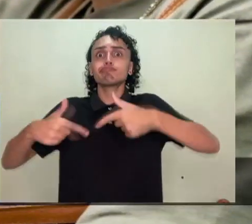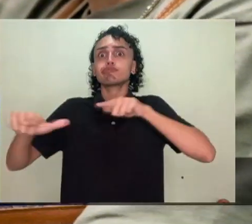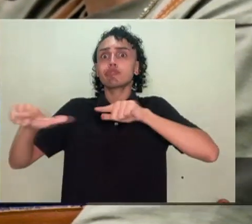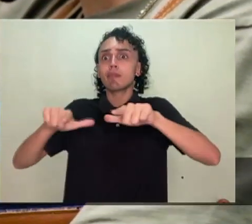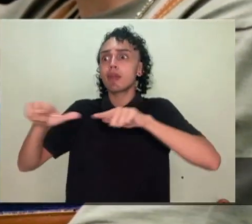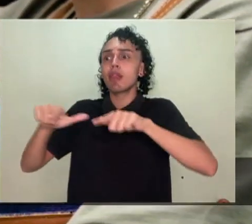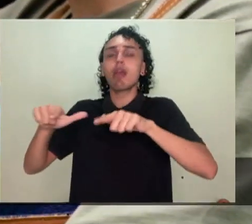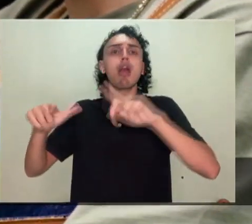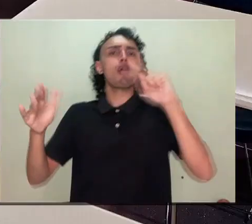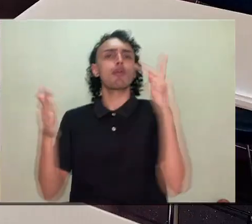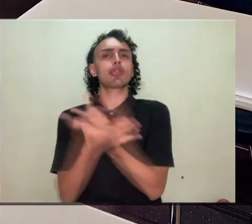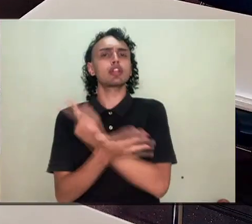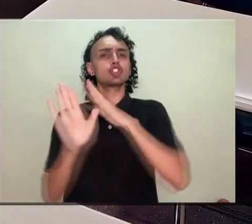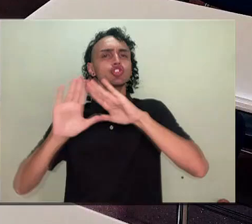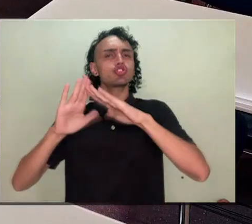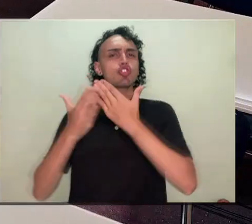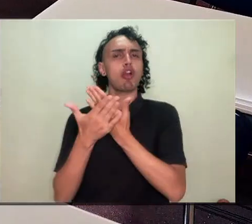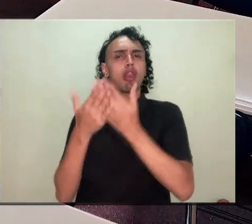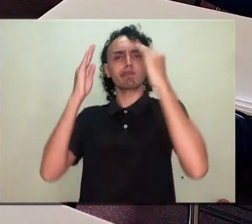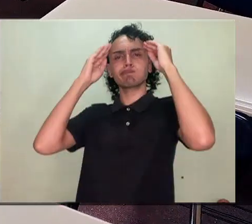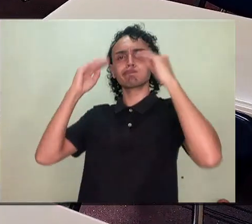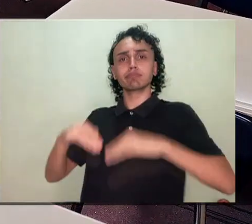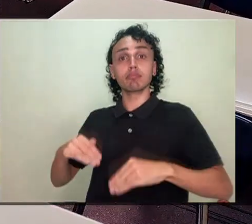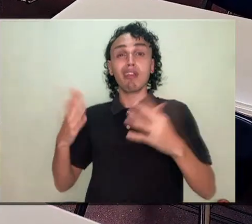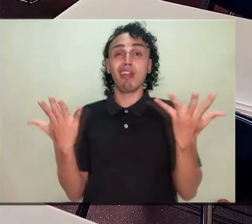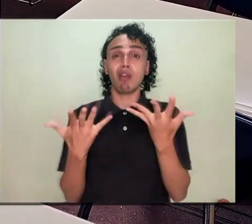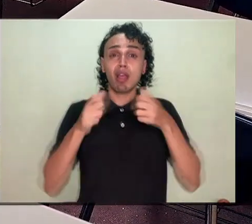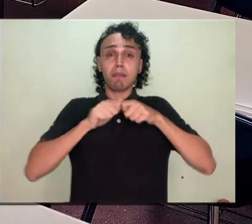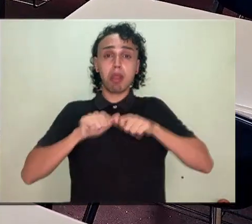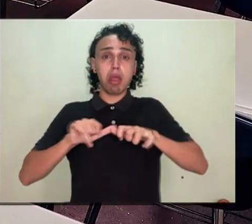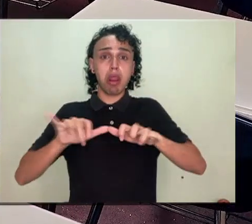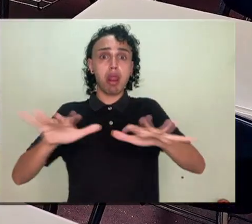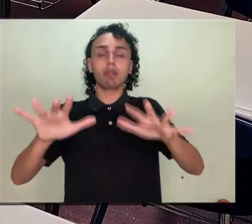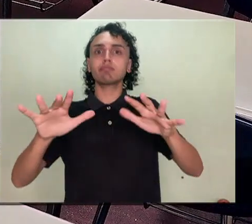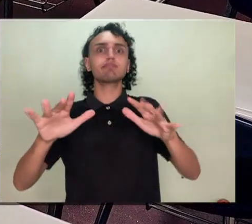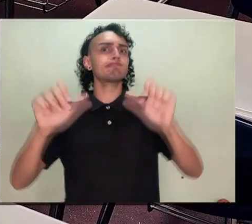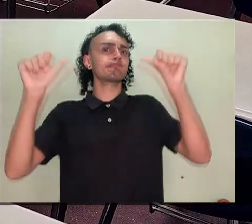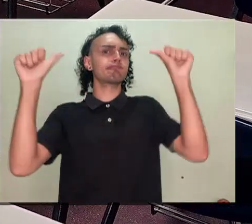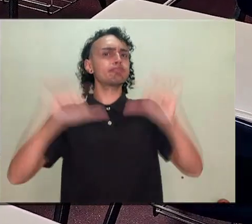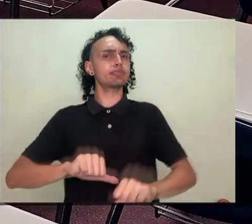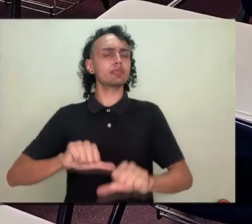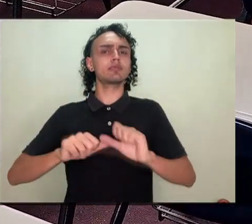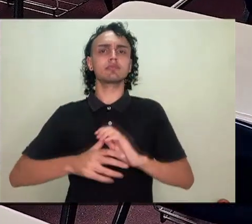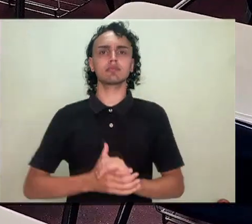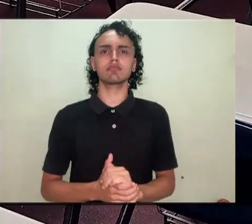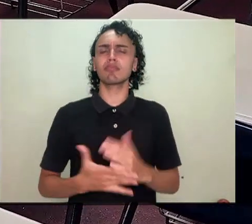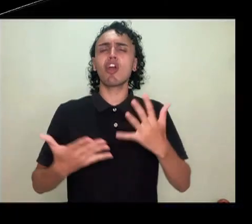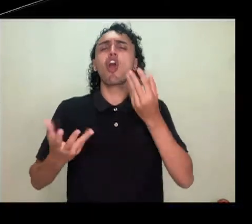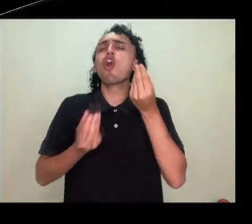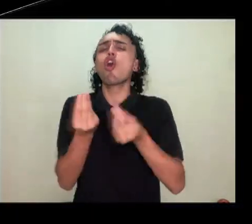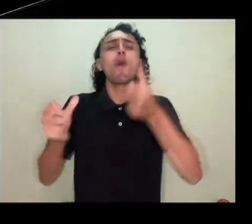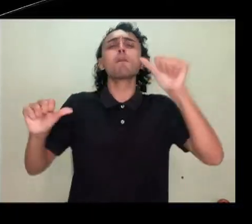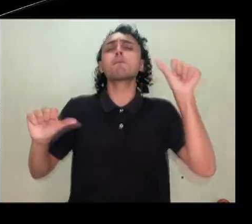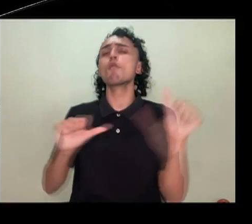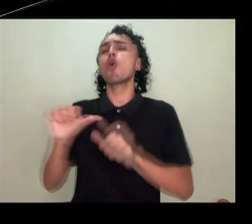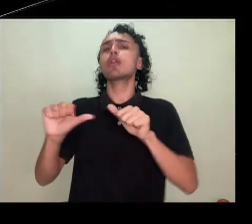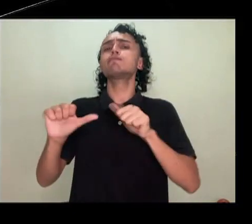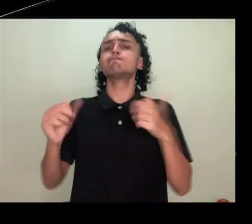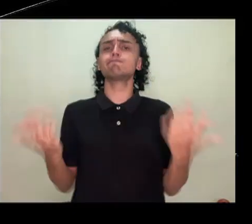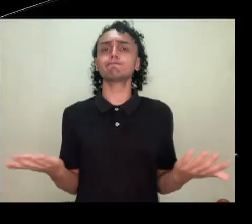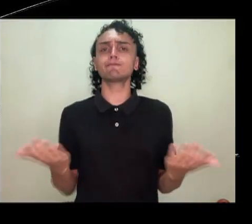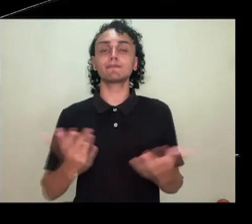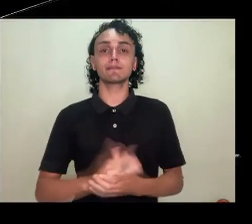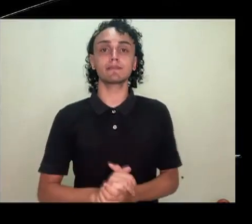abandonando a escola. Com a pandemia, essa situação se agravou ainda mais. O que podemos